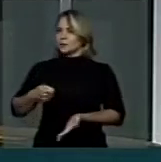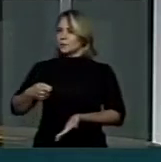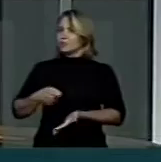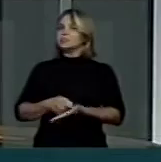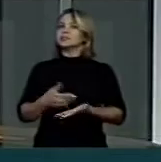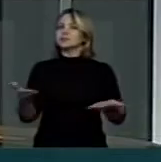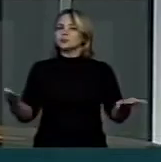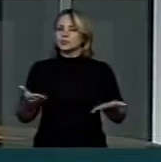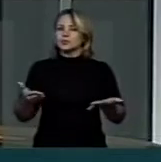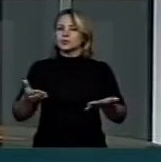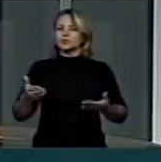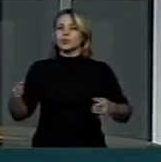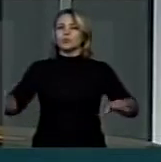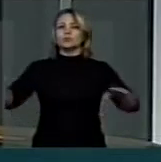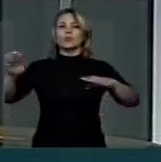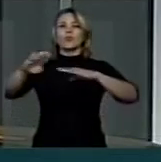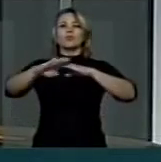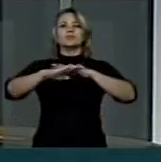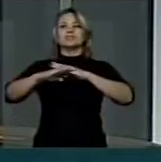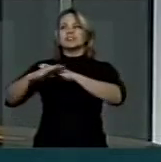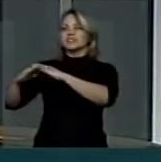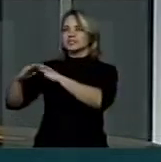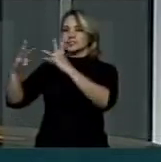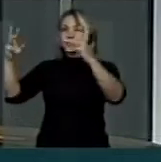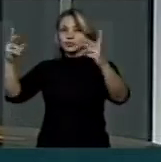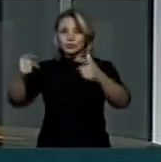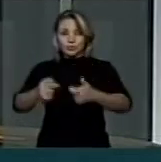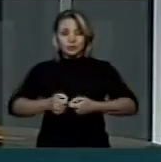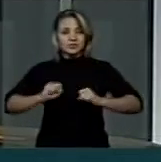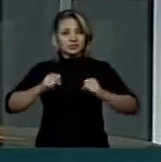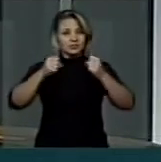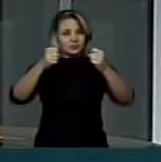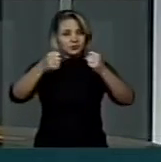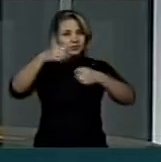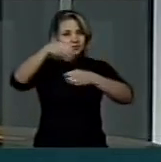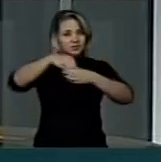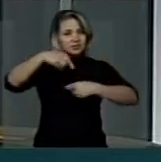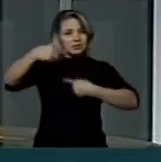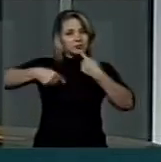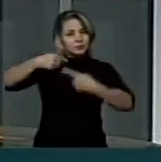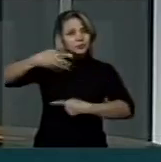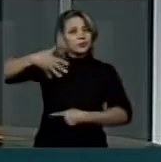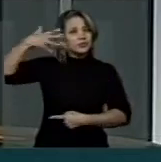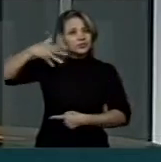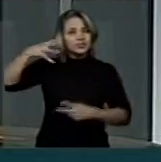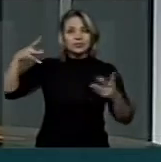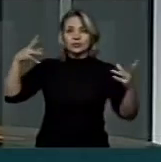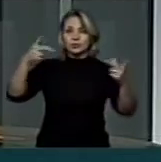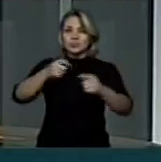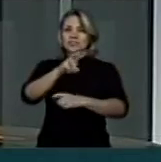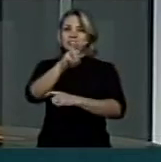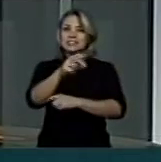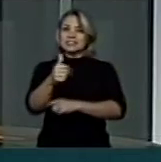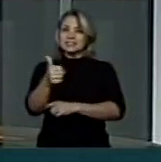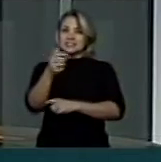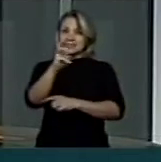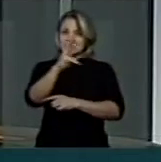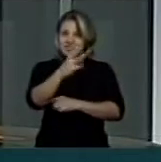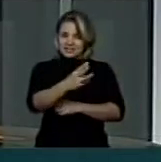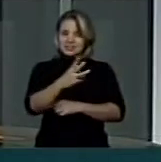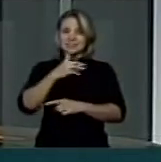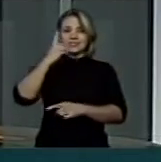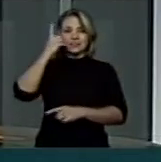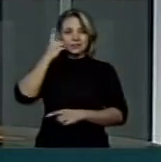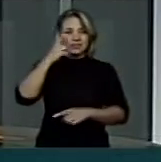num consenso que as forças políticas, os 513 deputados federais, e também os 81